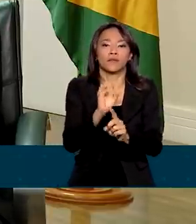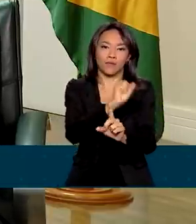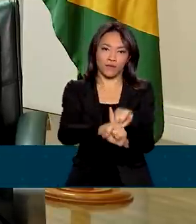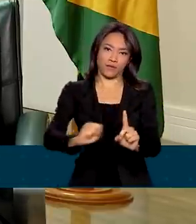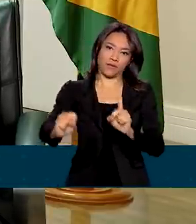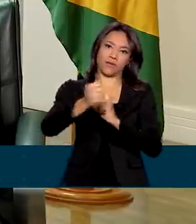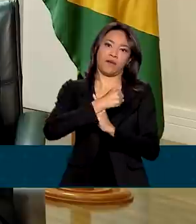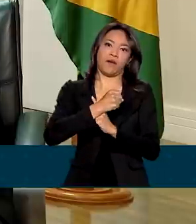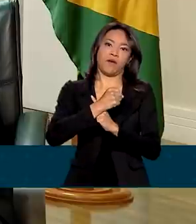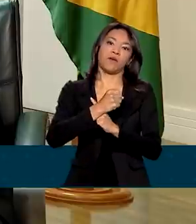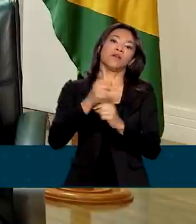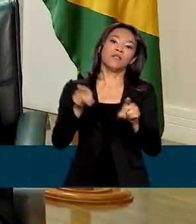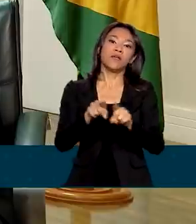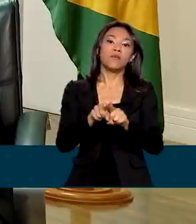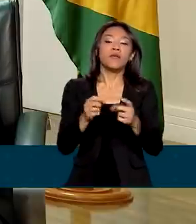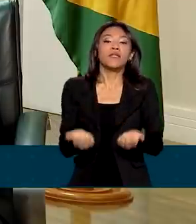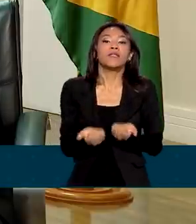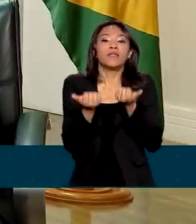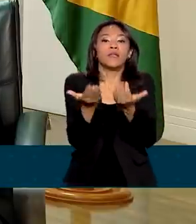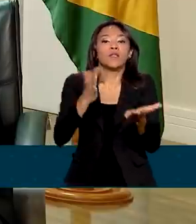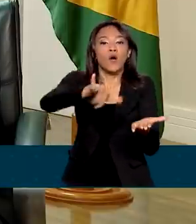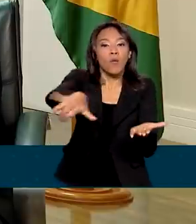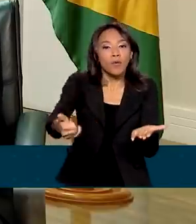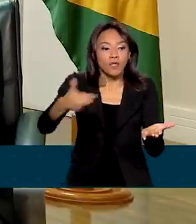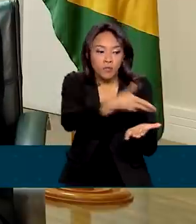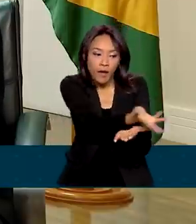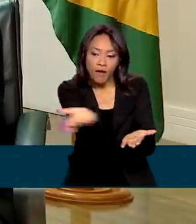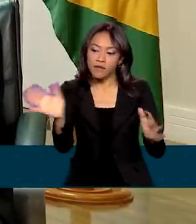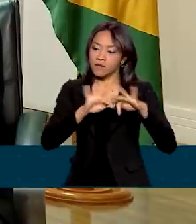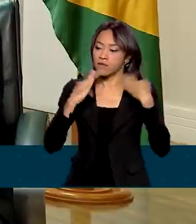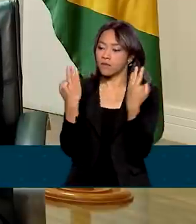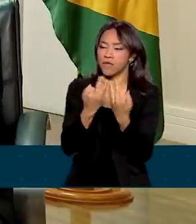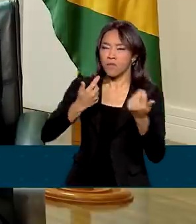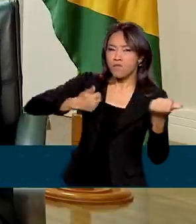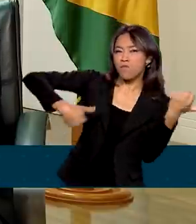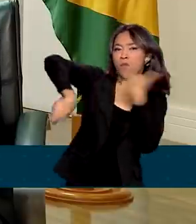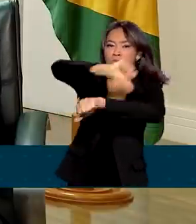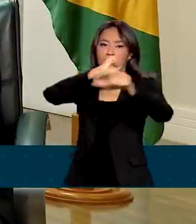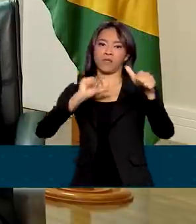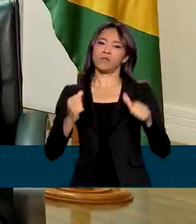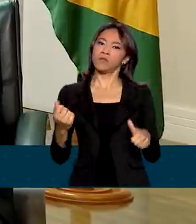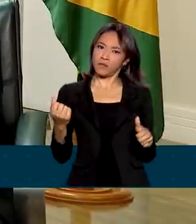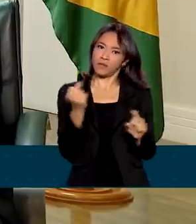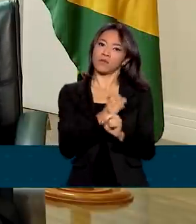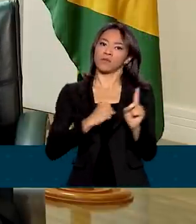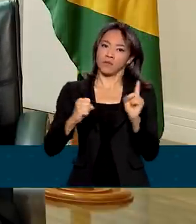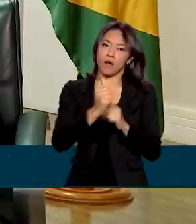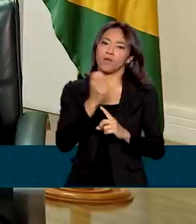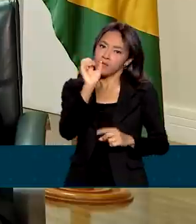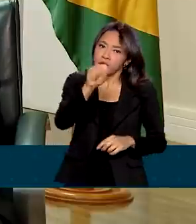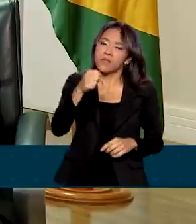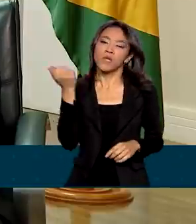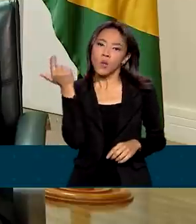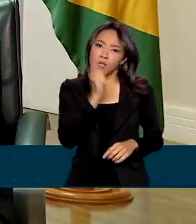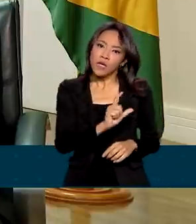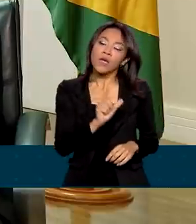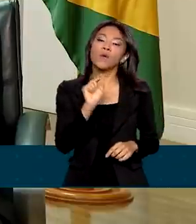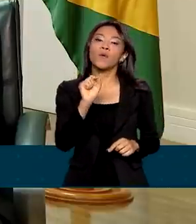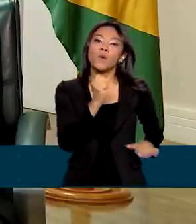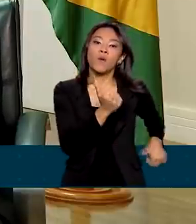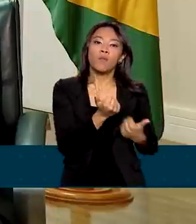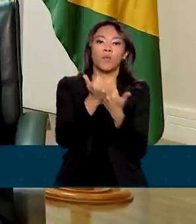possibilidade de transformação social para essas famílias, para que todas elas consigam, sim, através do apoio do governo,